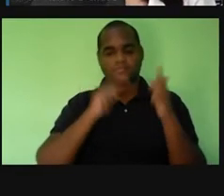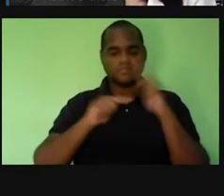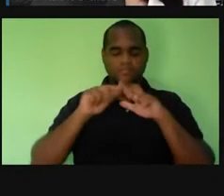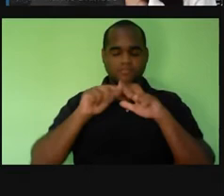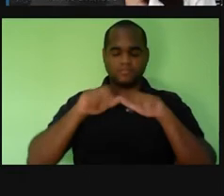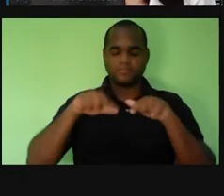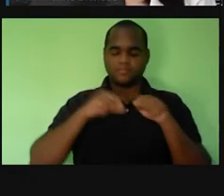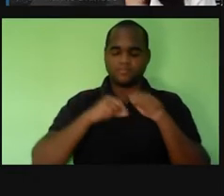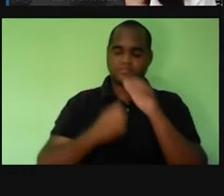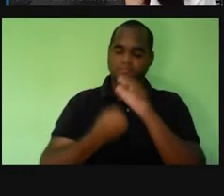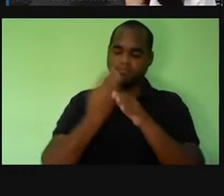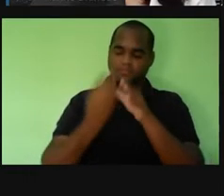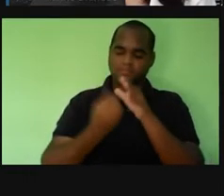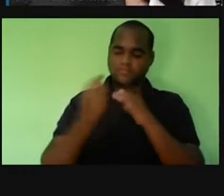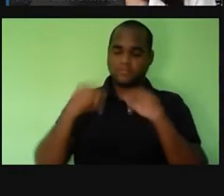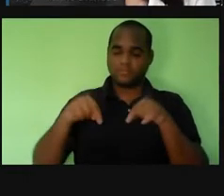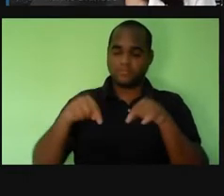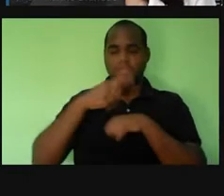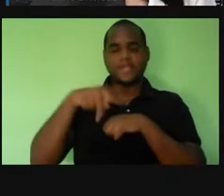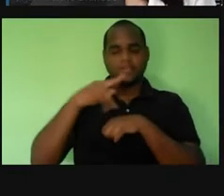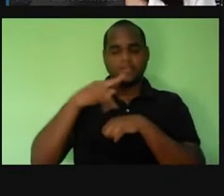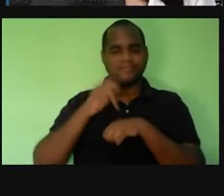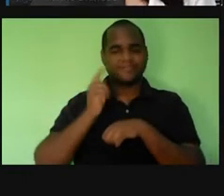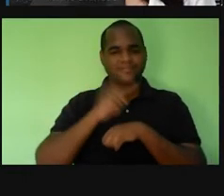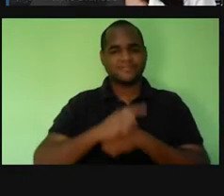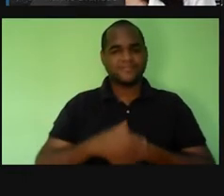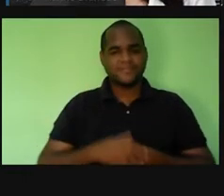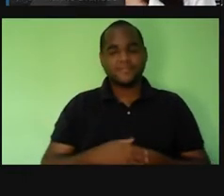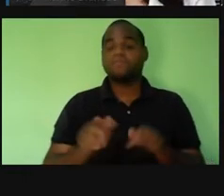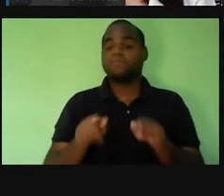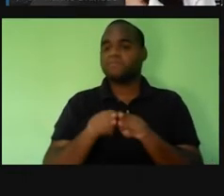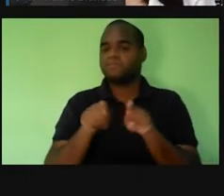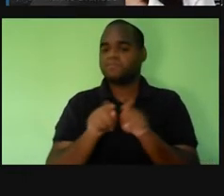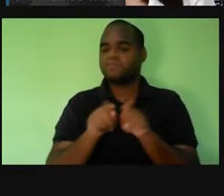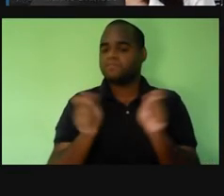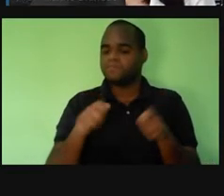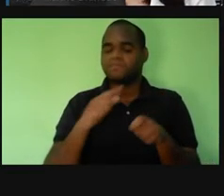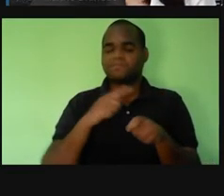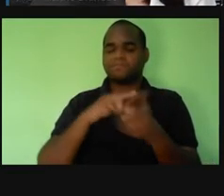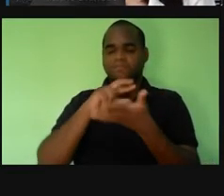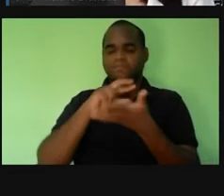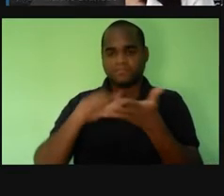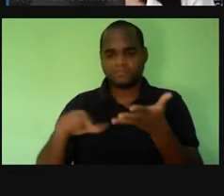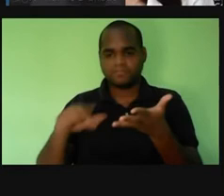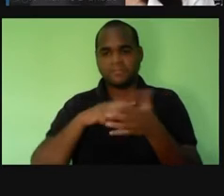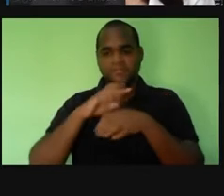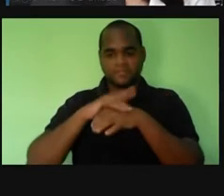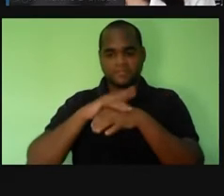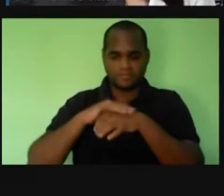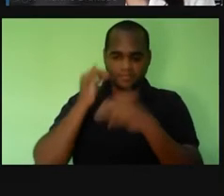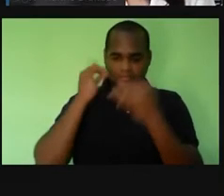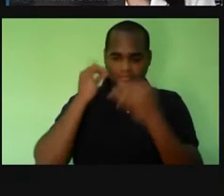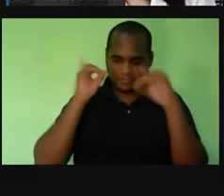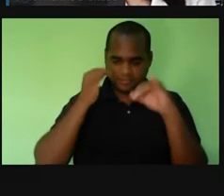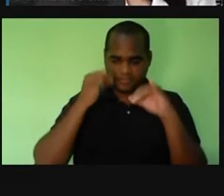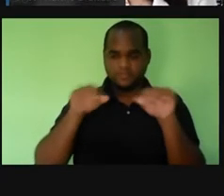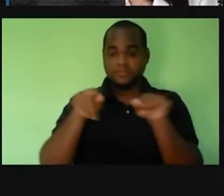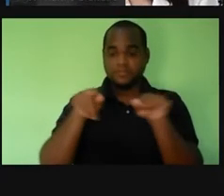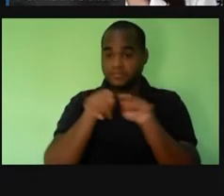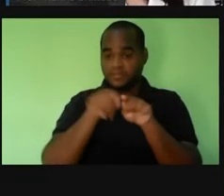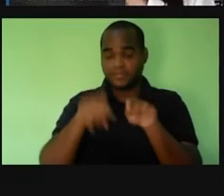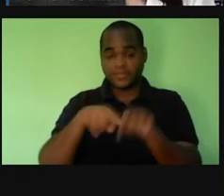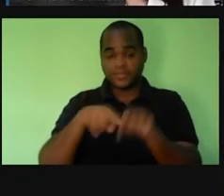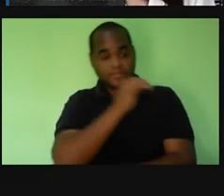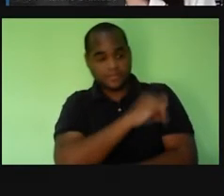soros no país. Também atuou para combater epidemias de doenças que afetavam o Rio de Janeiro